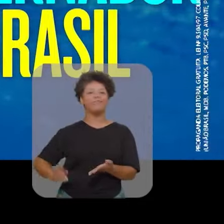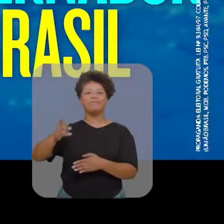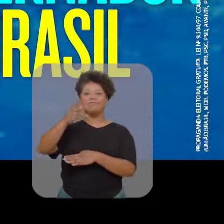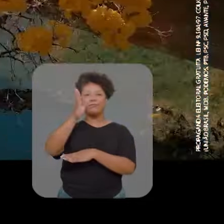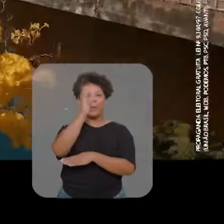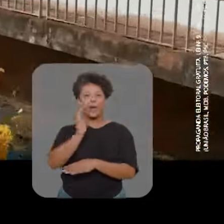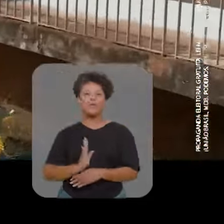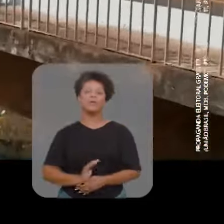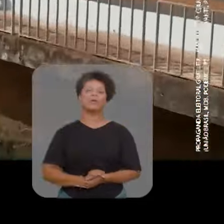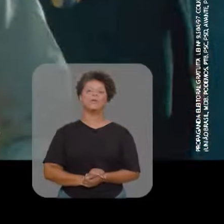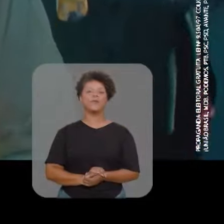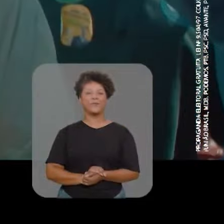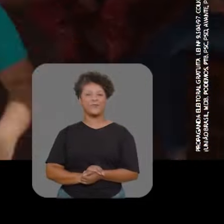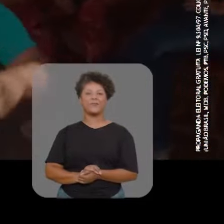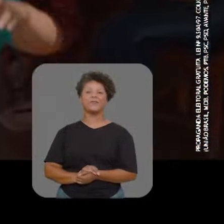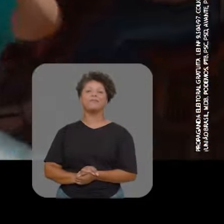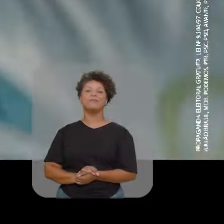Brasil